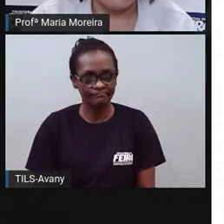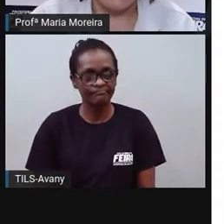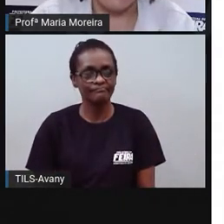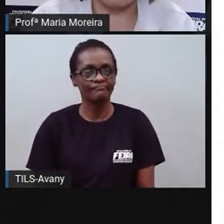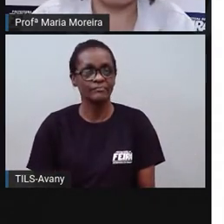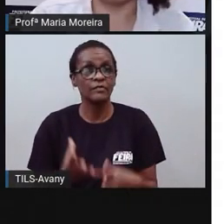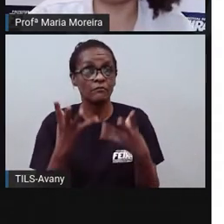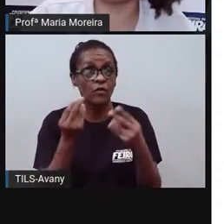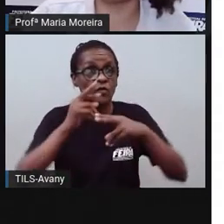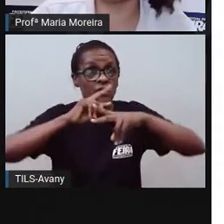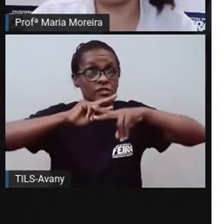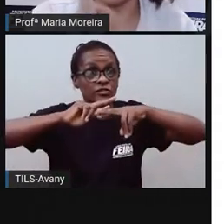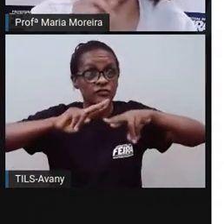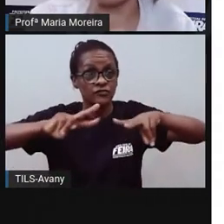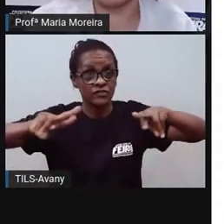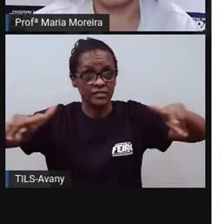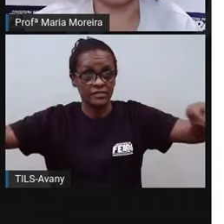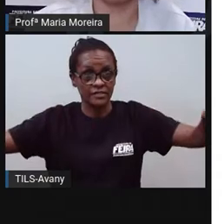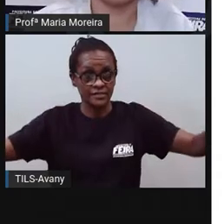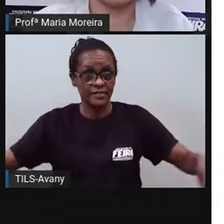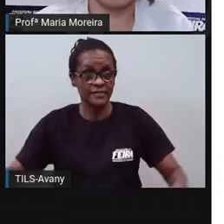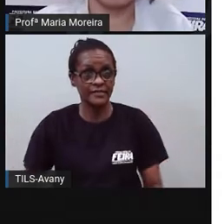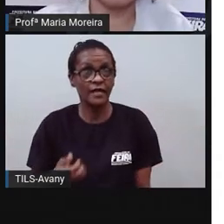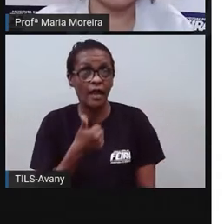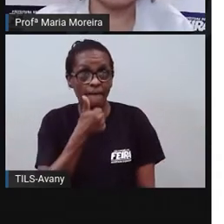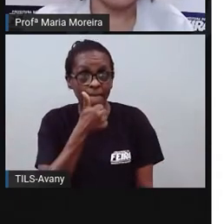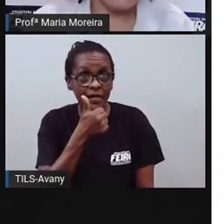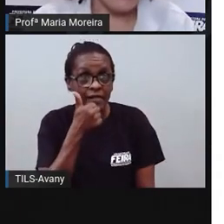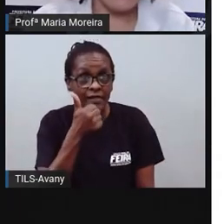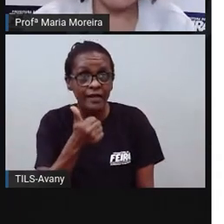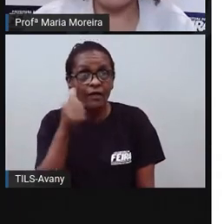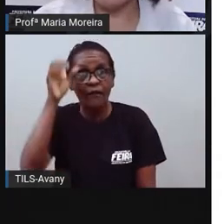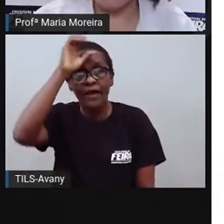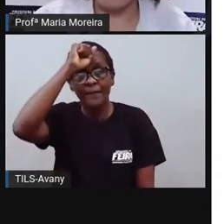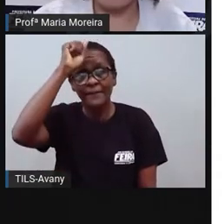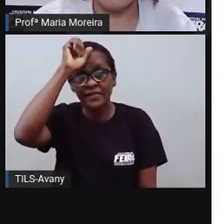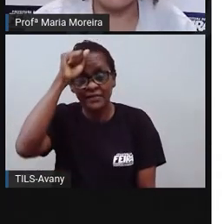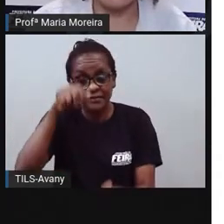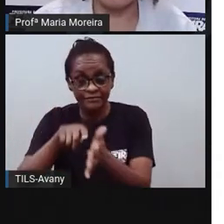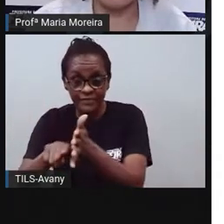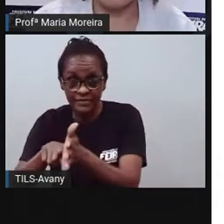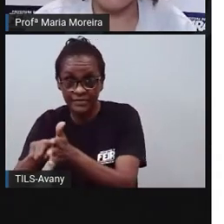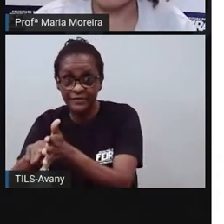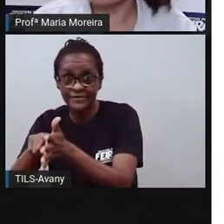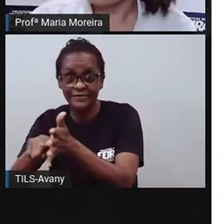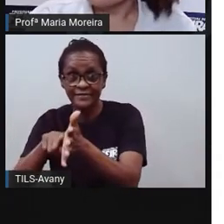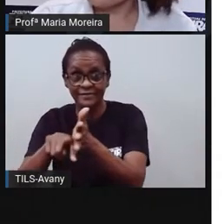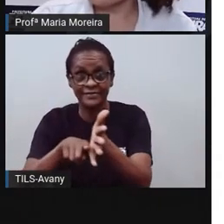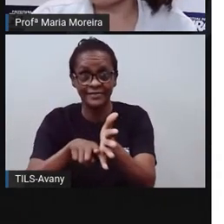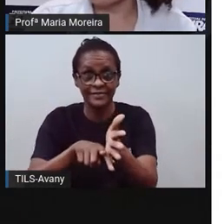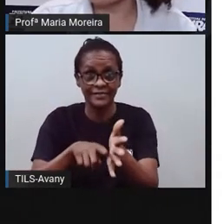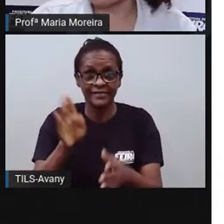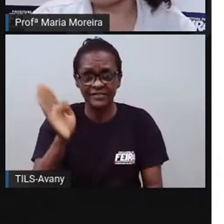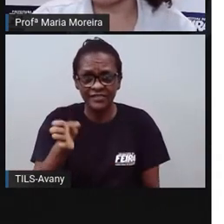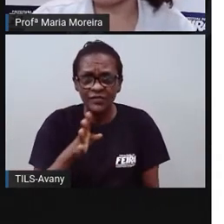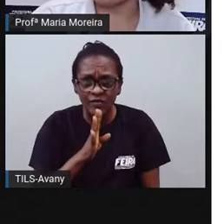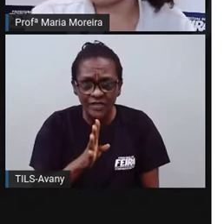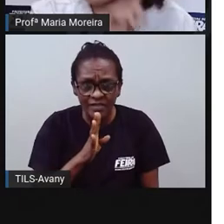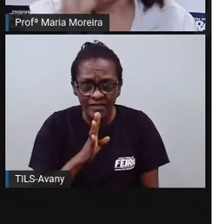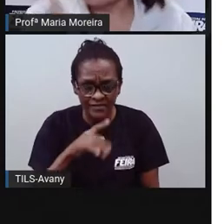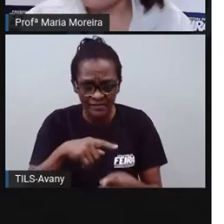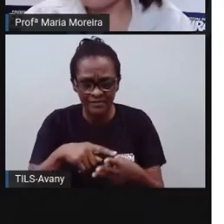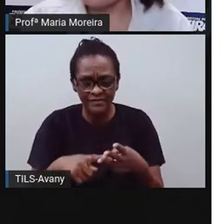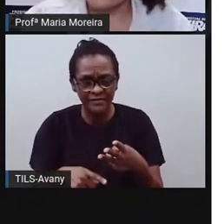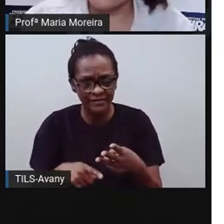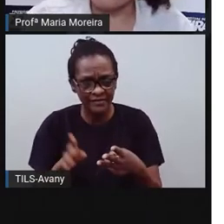Expressões artísticas e que vale a pena a pesquisa para vocês. Ah, nunca ouviu falar em nenhum desses termos? Que tal depois da aula para a